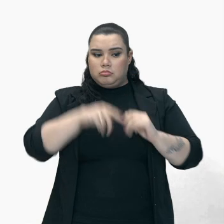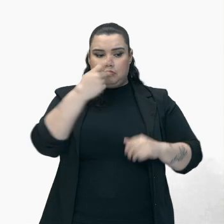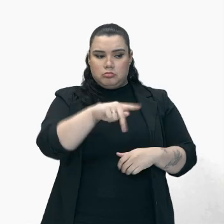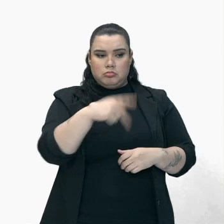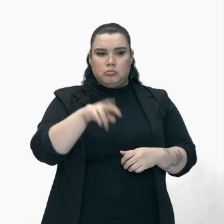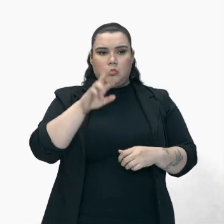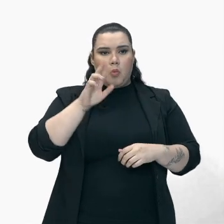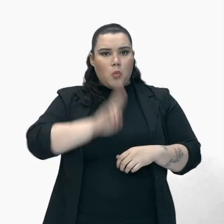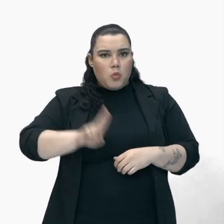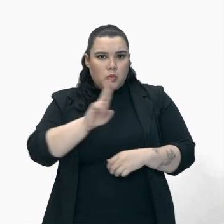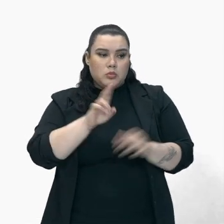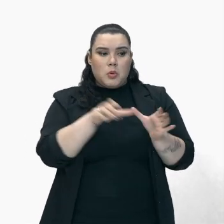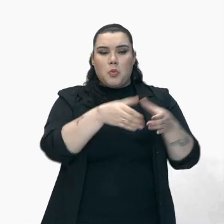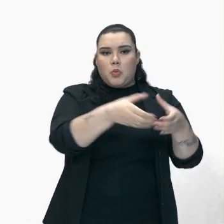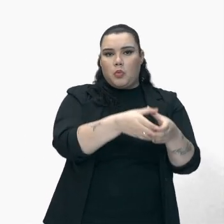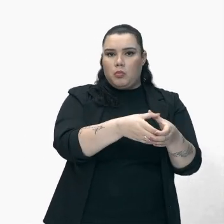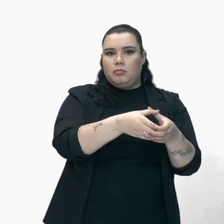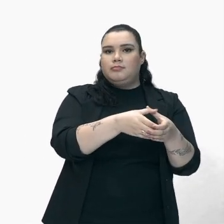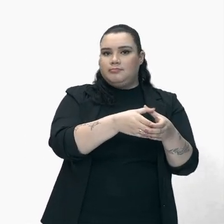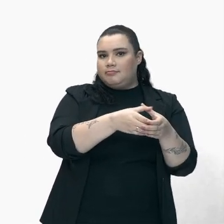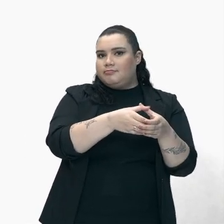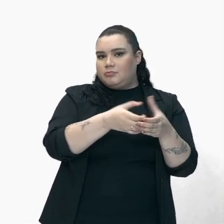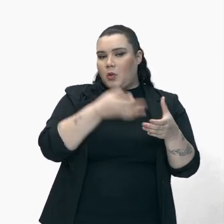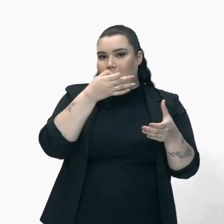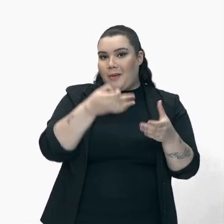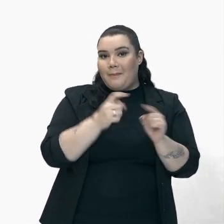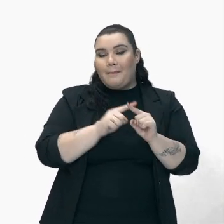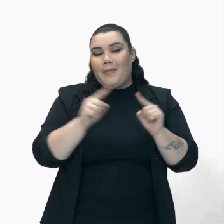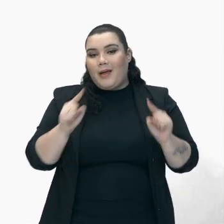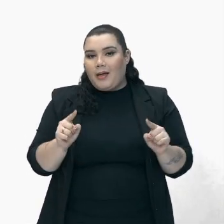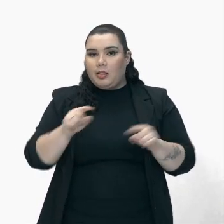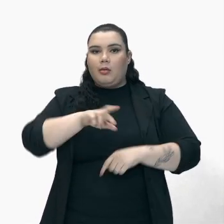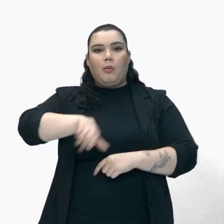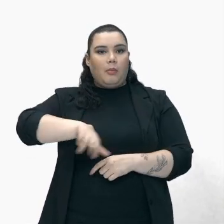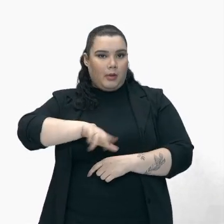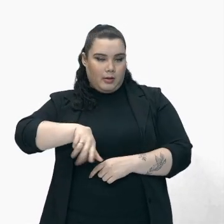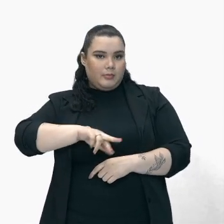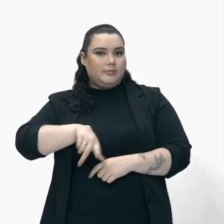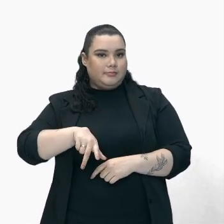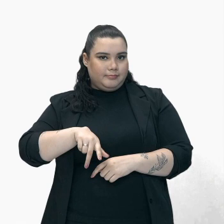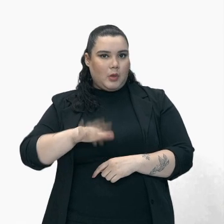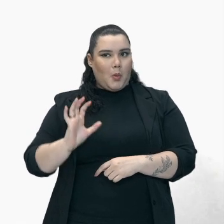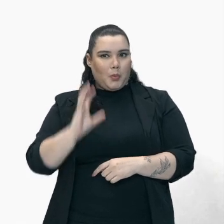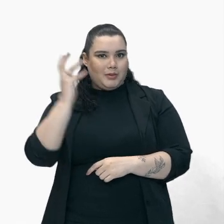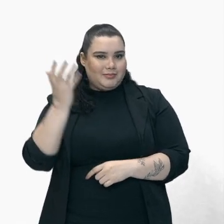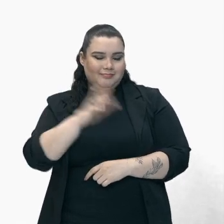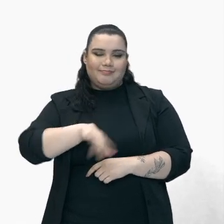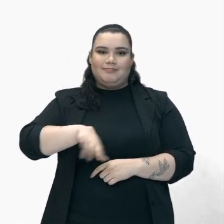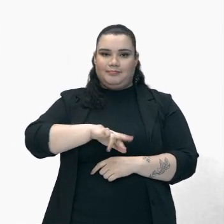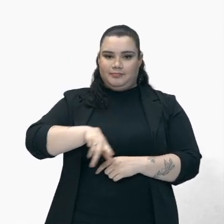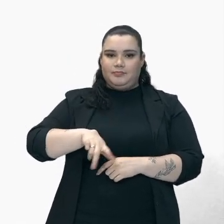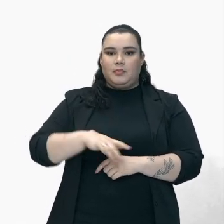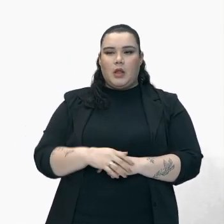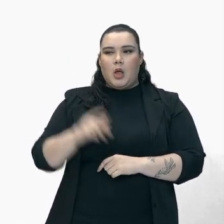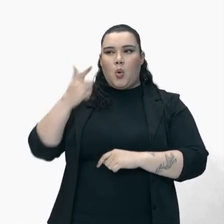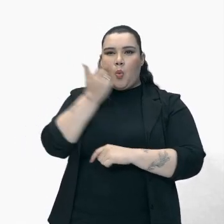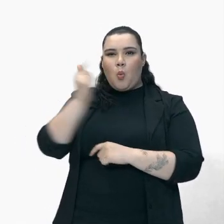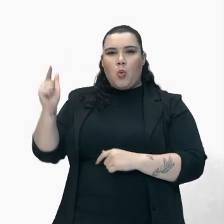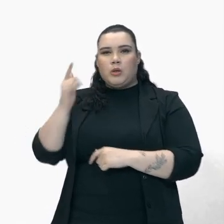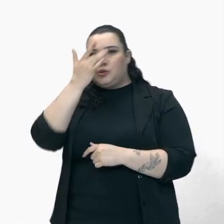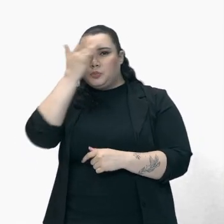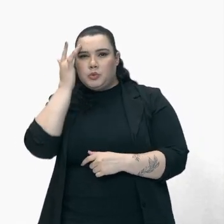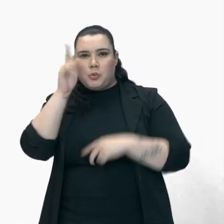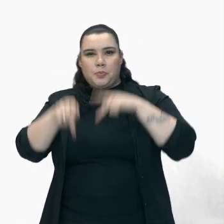Seria dos bandeirantes Obviamente Mas não foi assim Os forasteiros Chegavam Na região